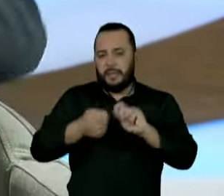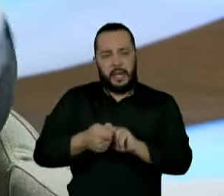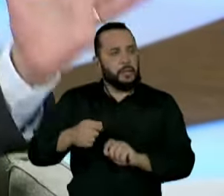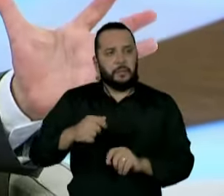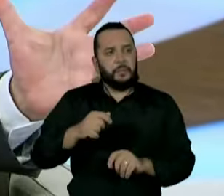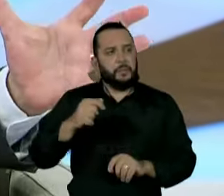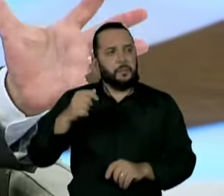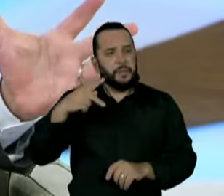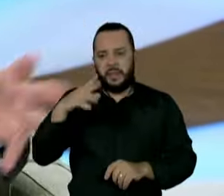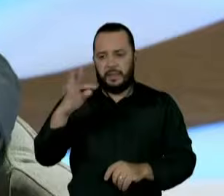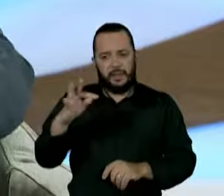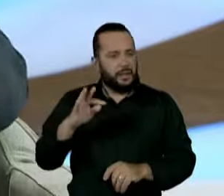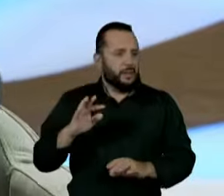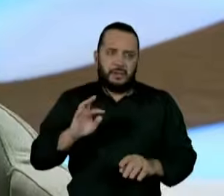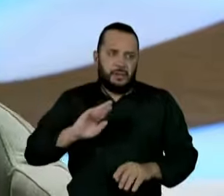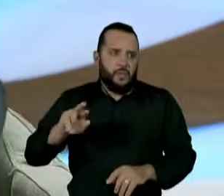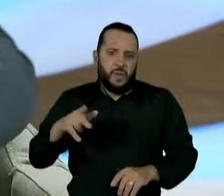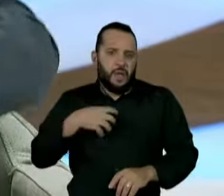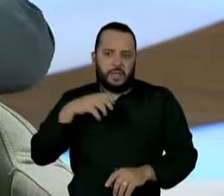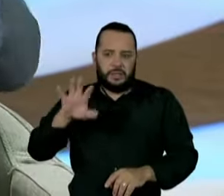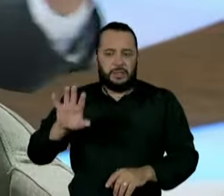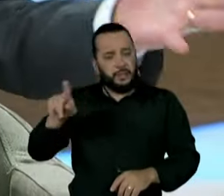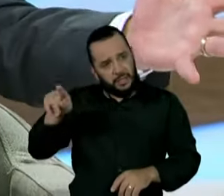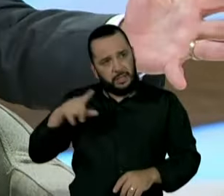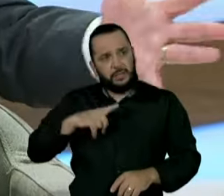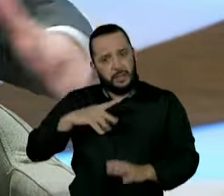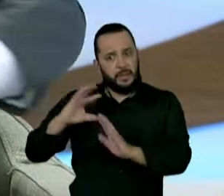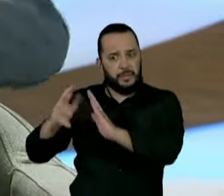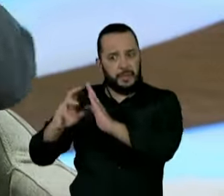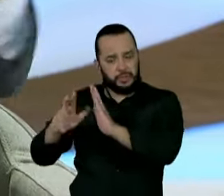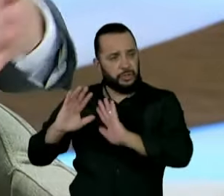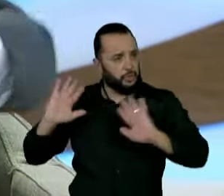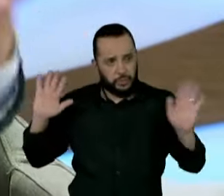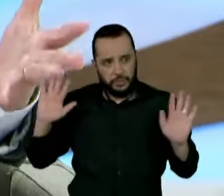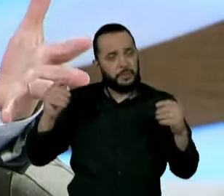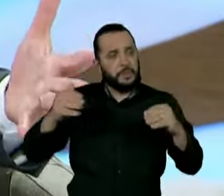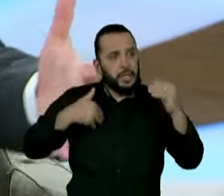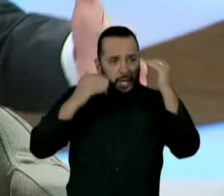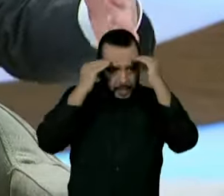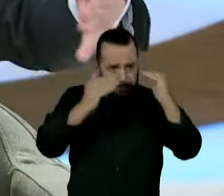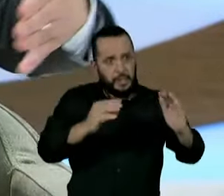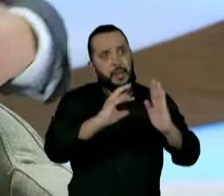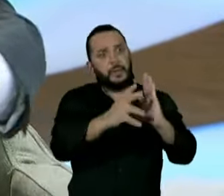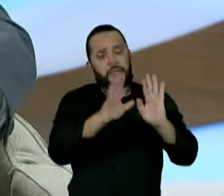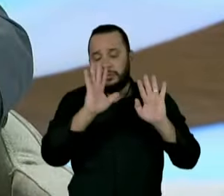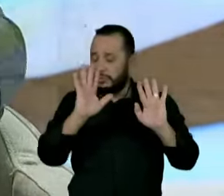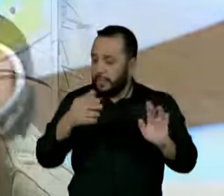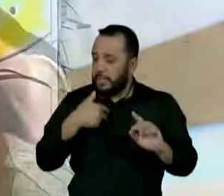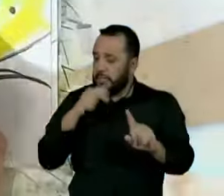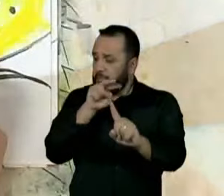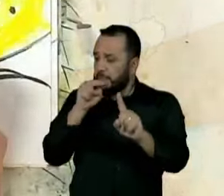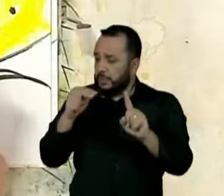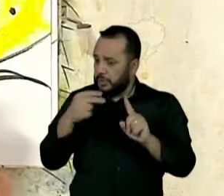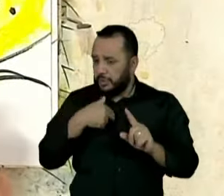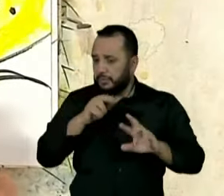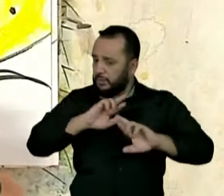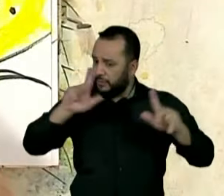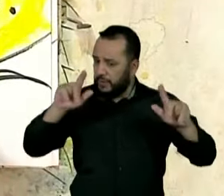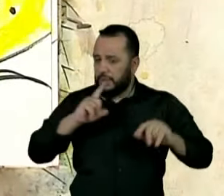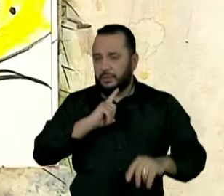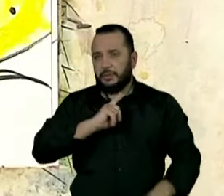temos pensamentos diferentes do PT, o que não quer dizer que a vai desrespeitar por conta disso. Nós temos visões diferentes, mas em algumas coisas convergimos.